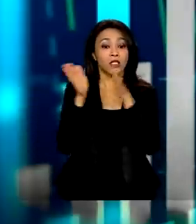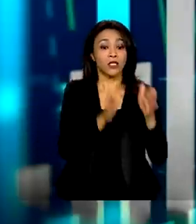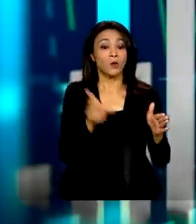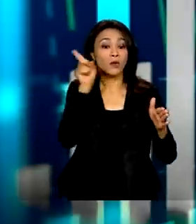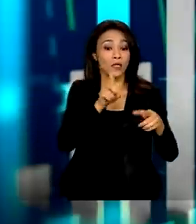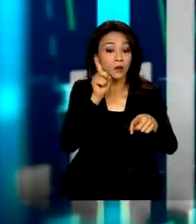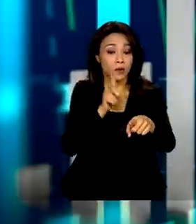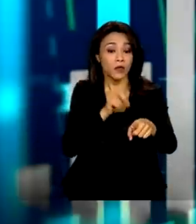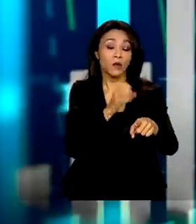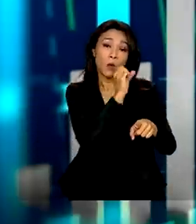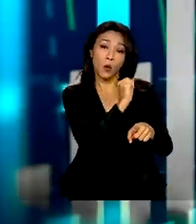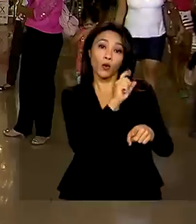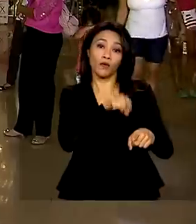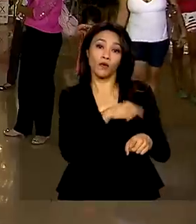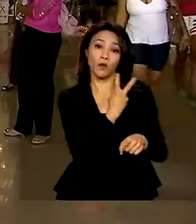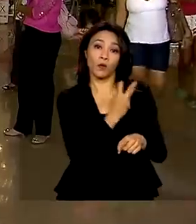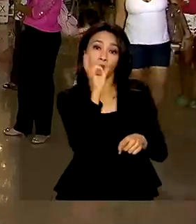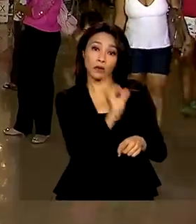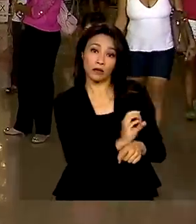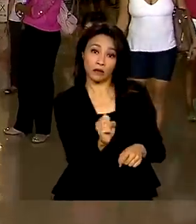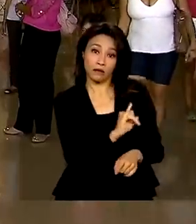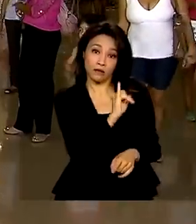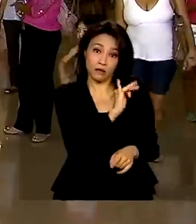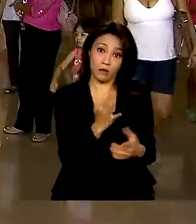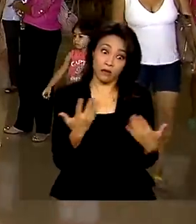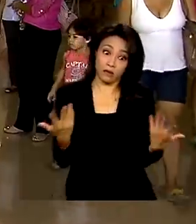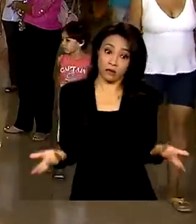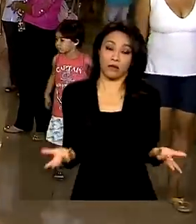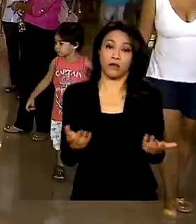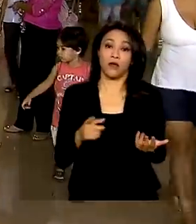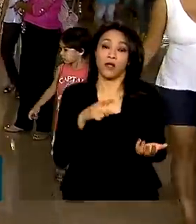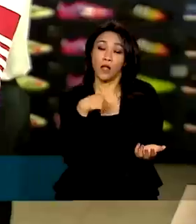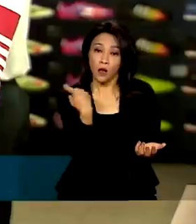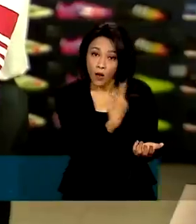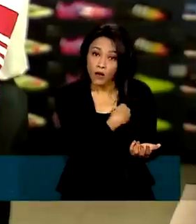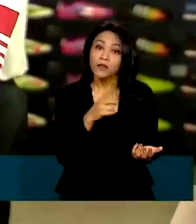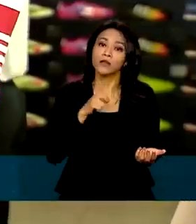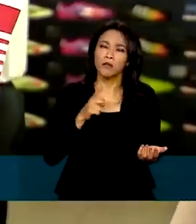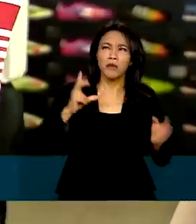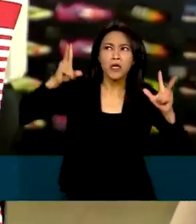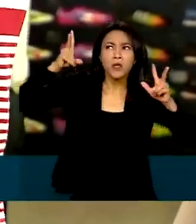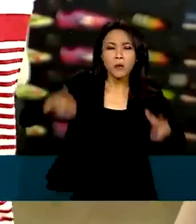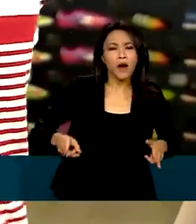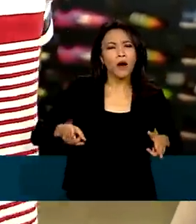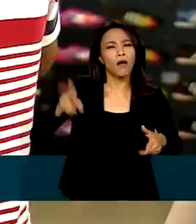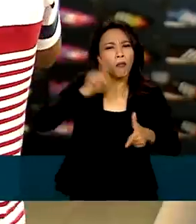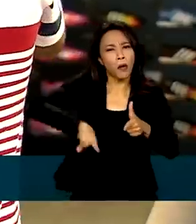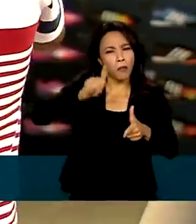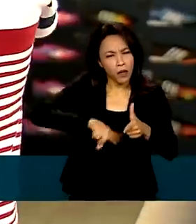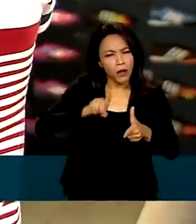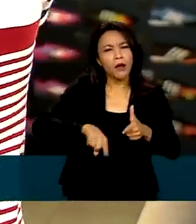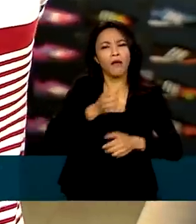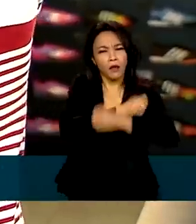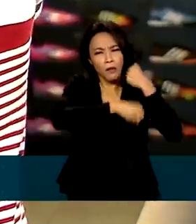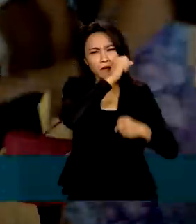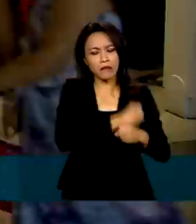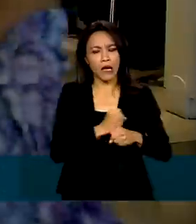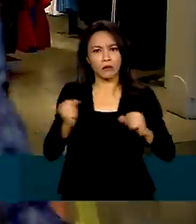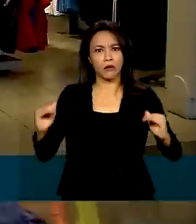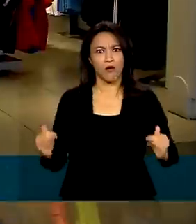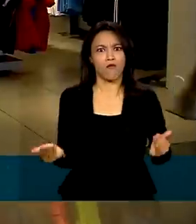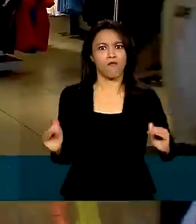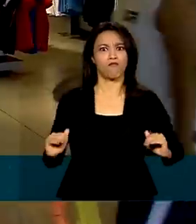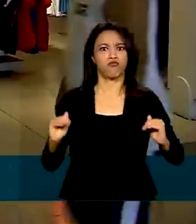meses, está em 8,2%. Ou seja, apesar de nós termos tido o mesmo problema no ano passado, que foi esse aumento da inflação,